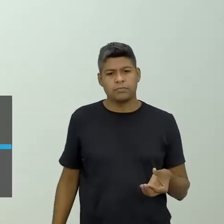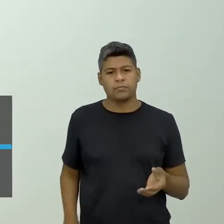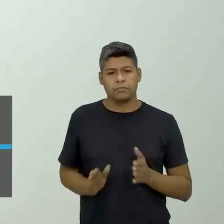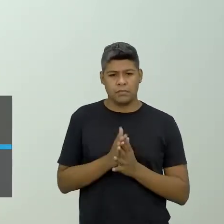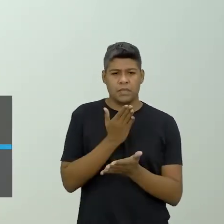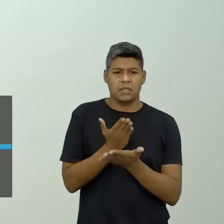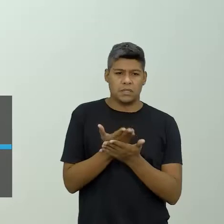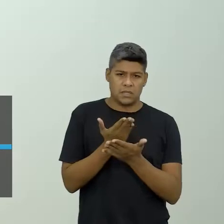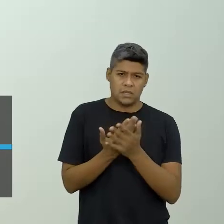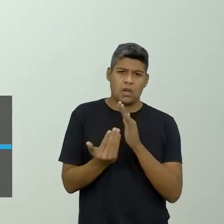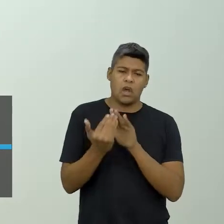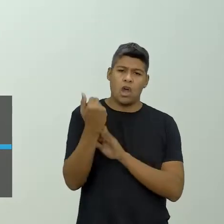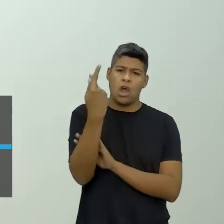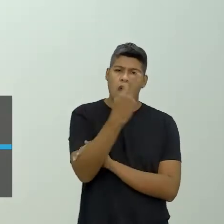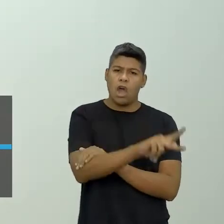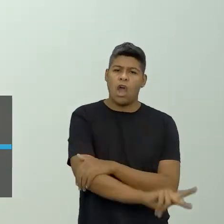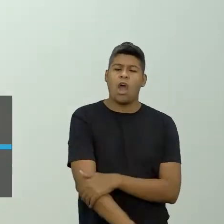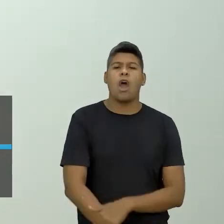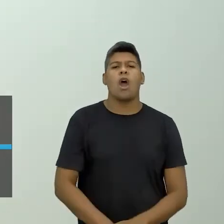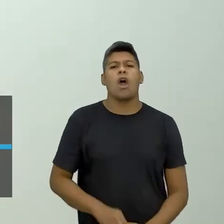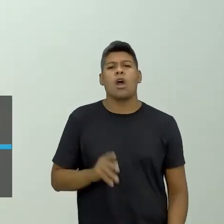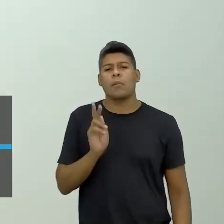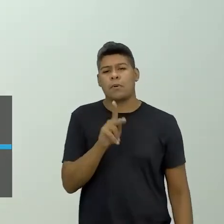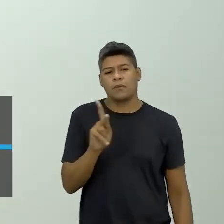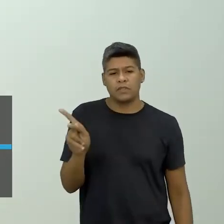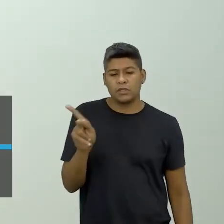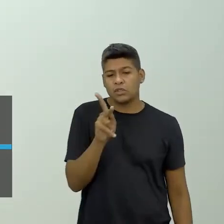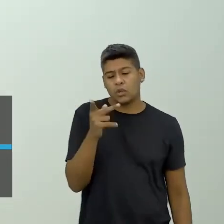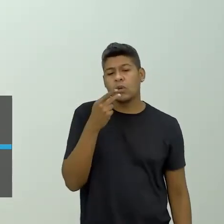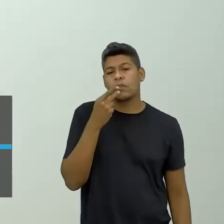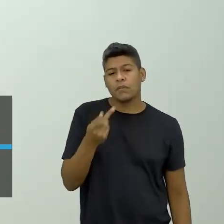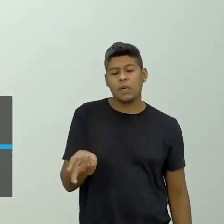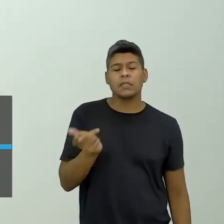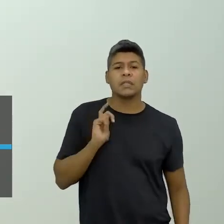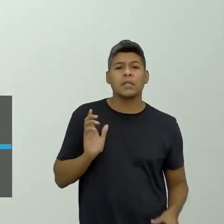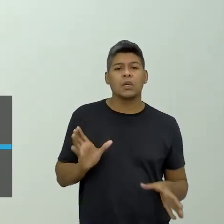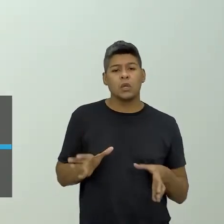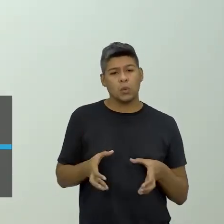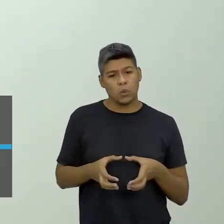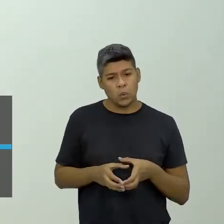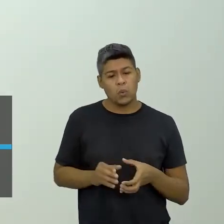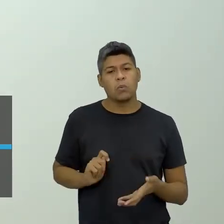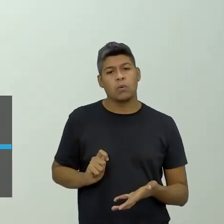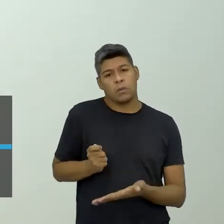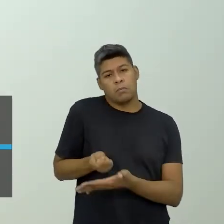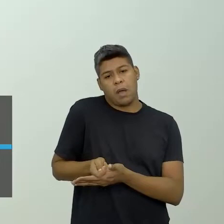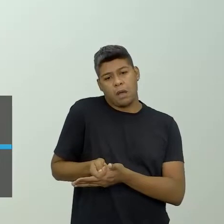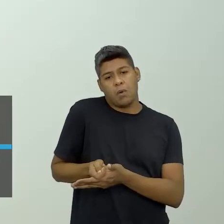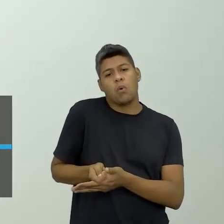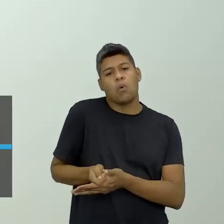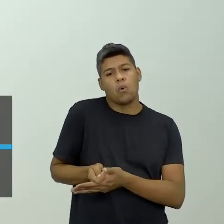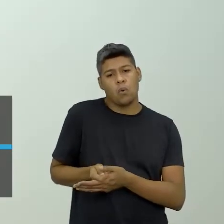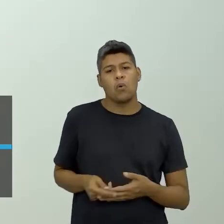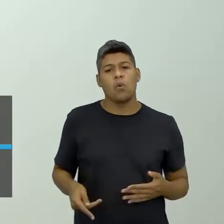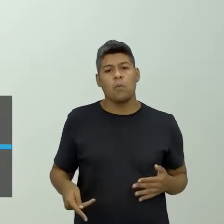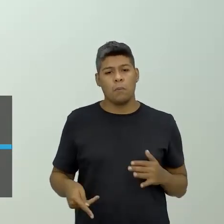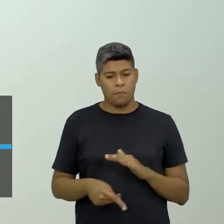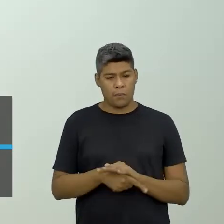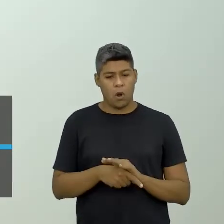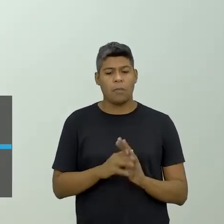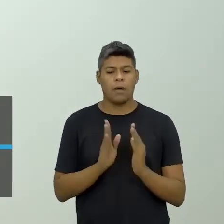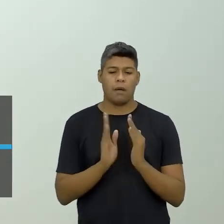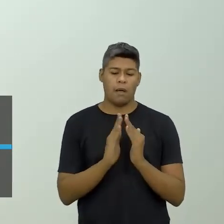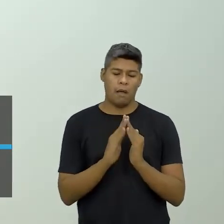escola, lá da casa dele, então, essa professora da escola comentou aí que teve grupo que pagou as despesas fixas da